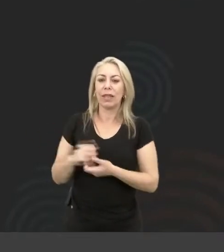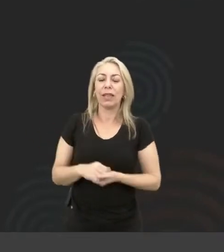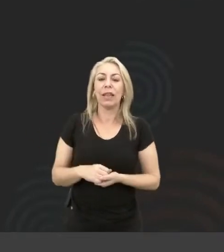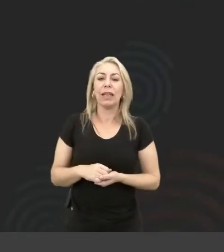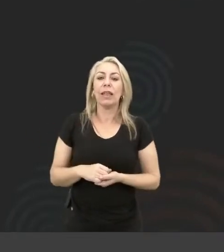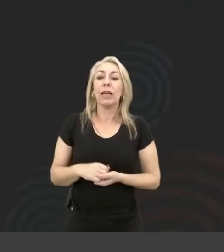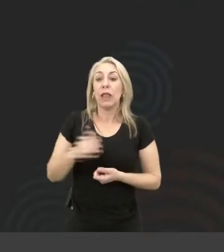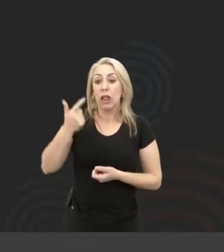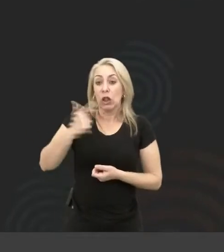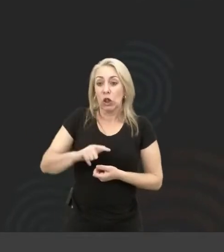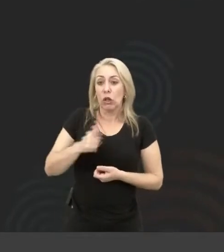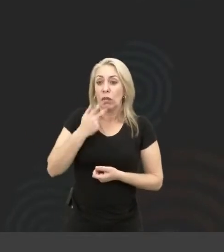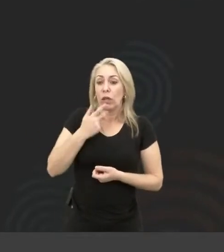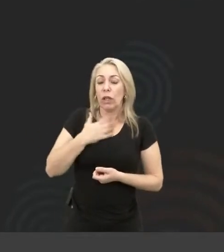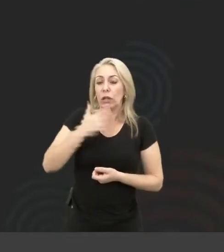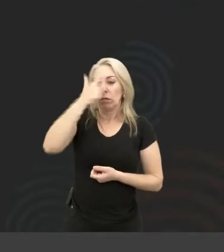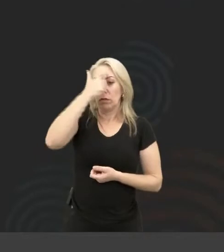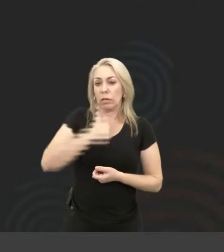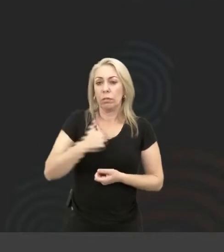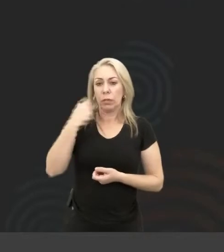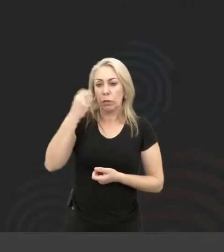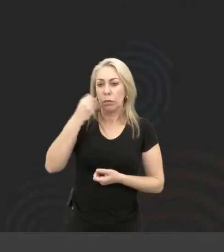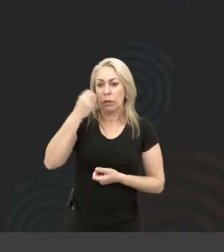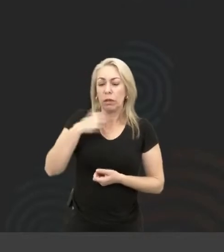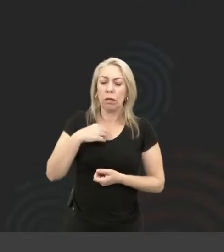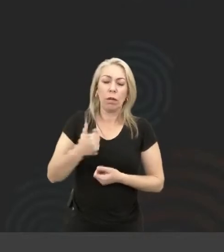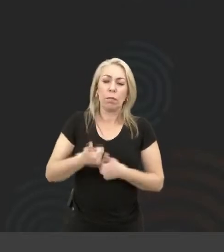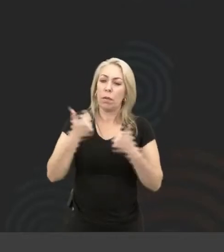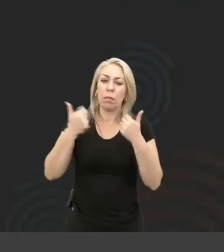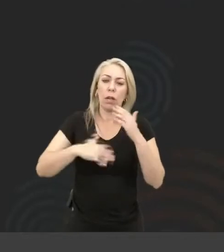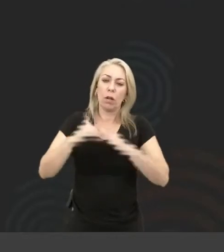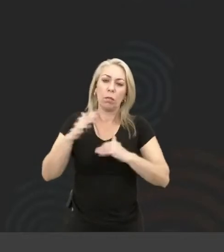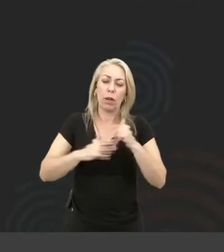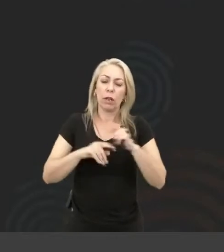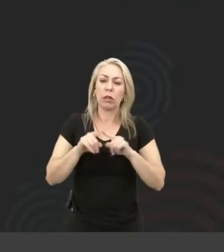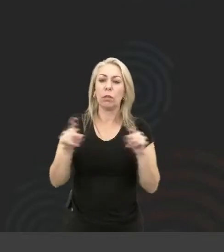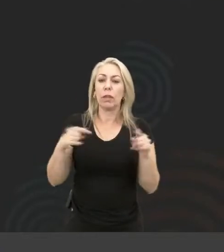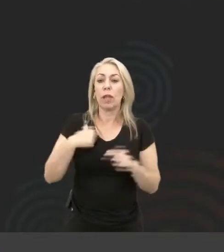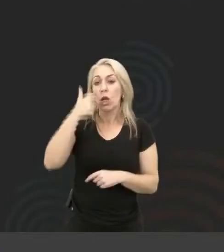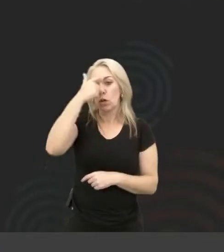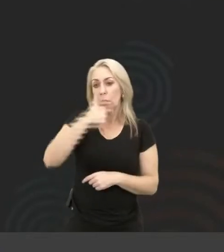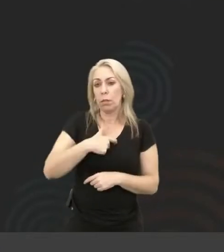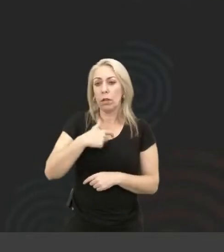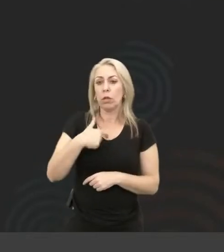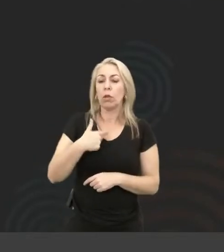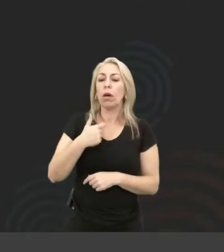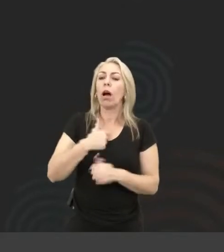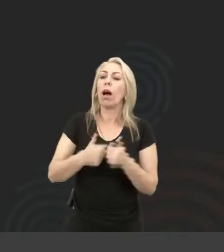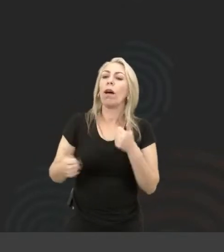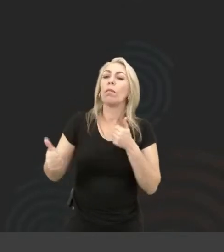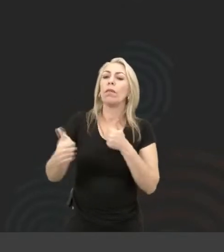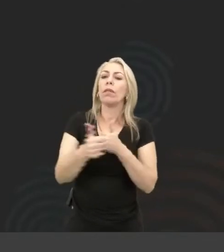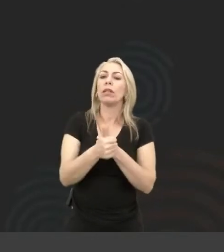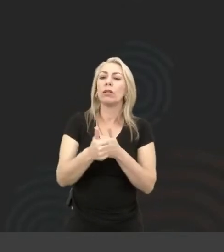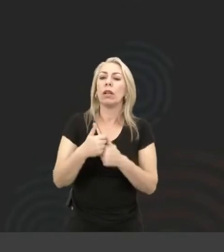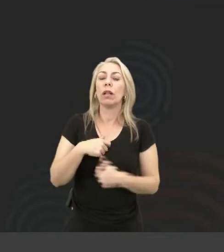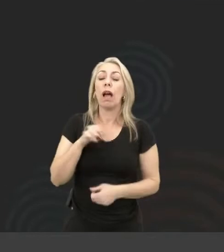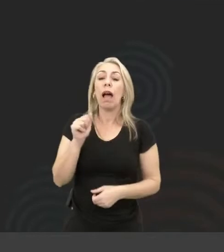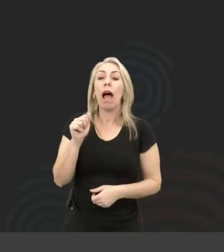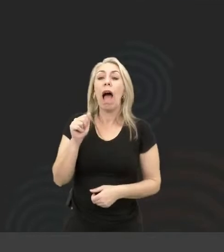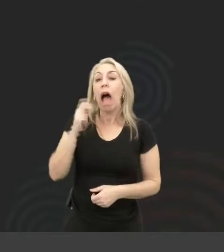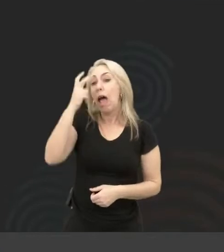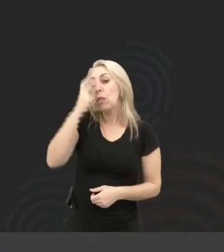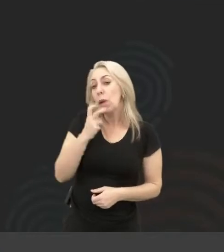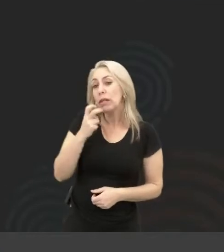Trazendo de novo a minha experiência, eu sei que essa não é a melhor prática, mas enfim. Eu sou uma pessoa privilegiada. Ah, Ana, tu é cega. Sim,